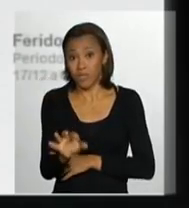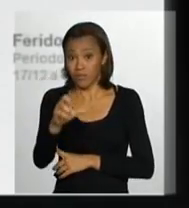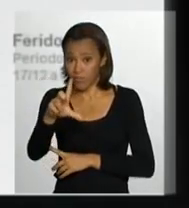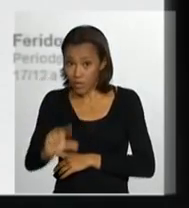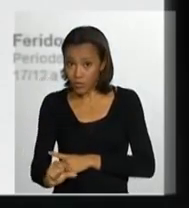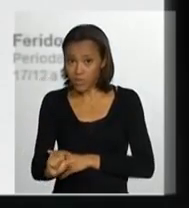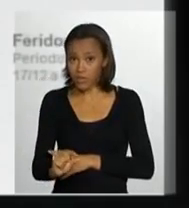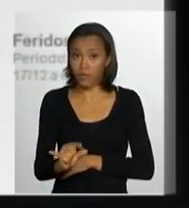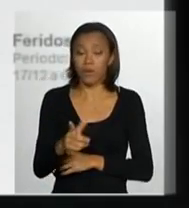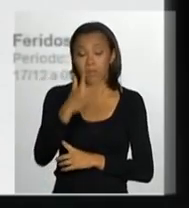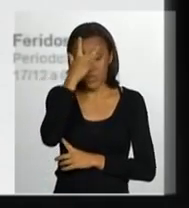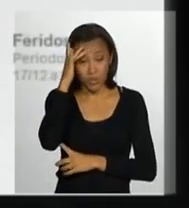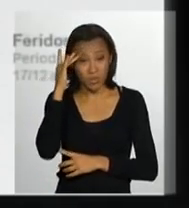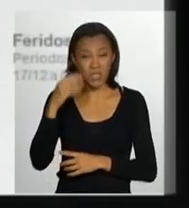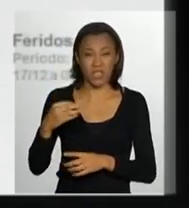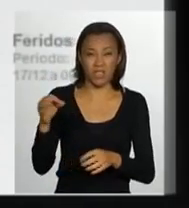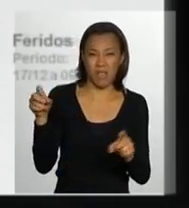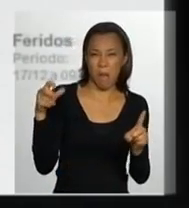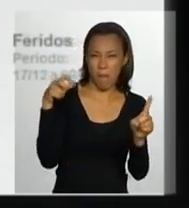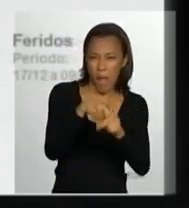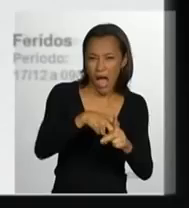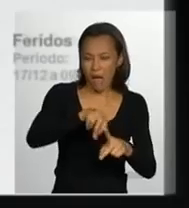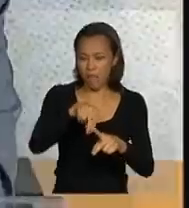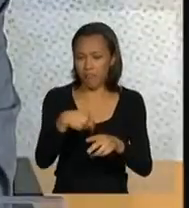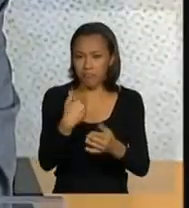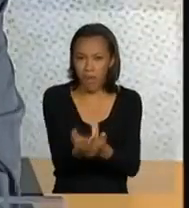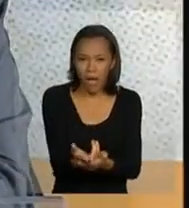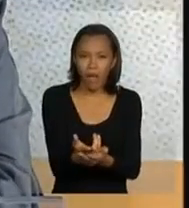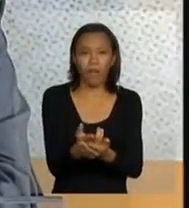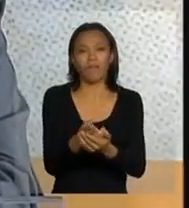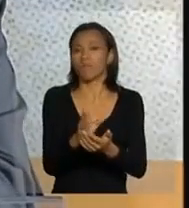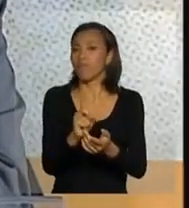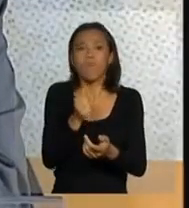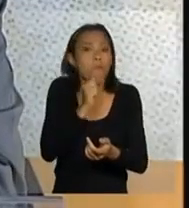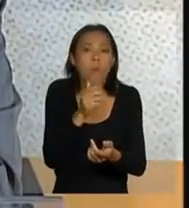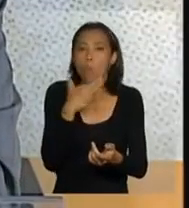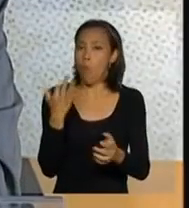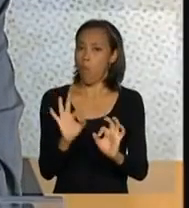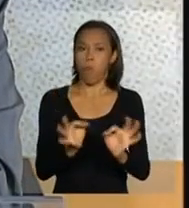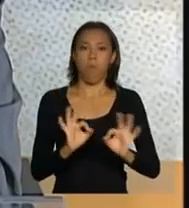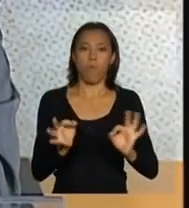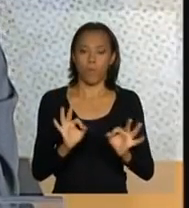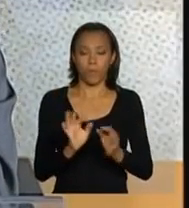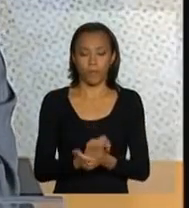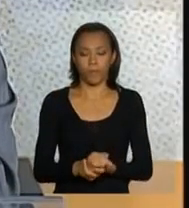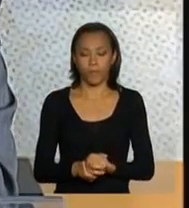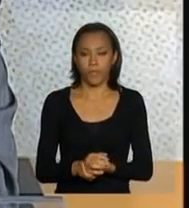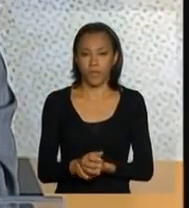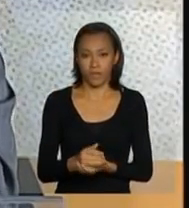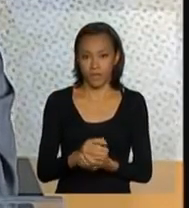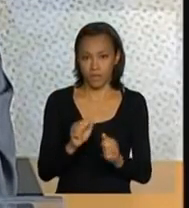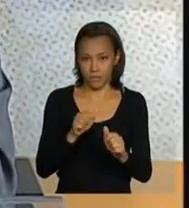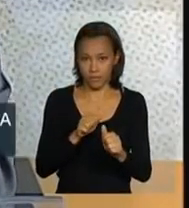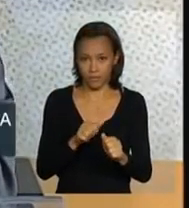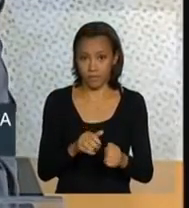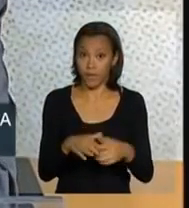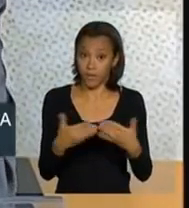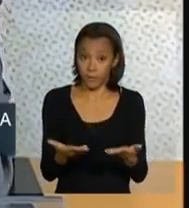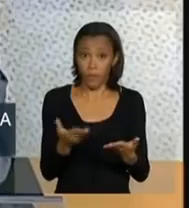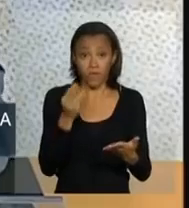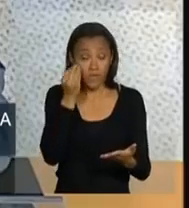de feridos entre dezembro de 2012 a setembro de 2013.